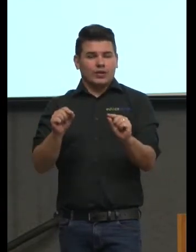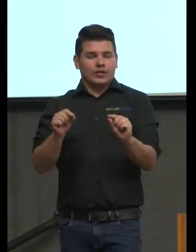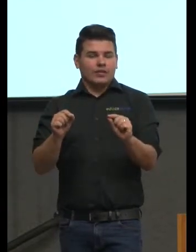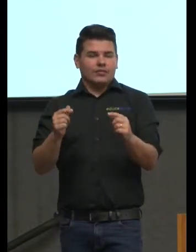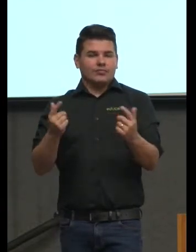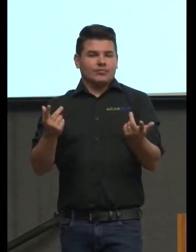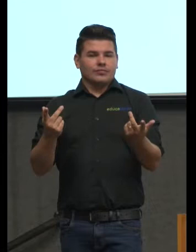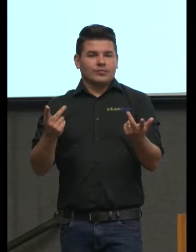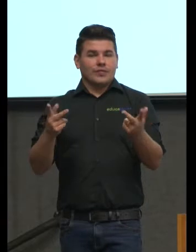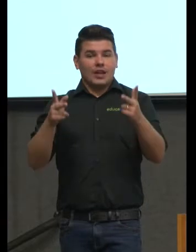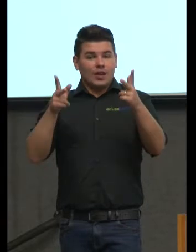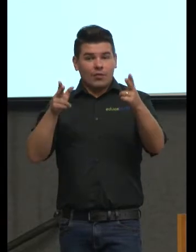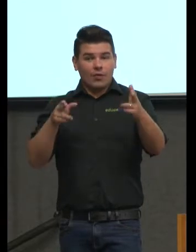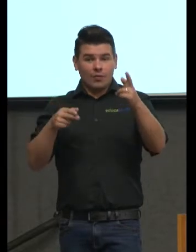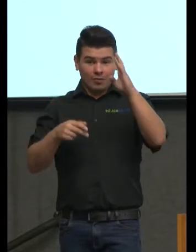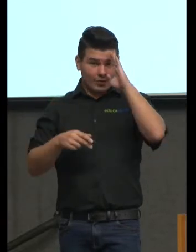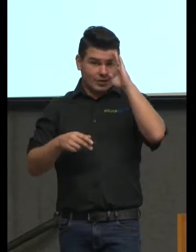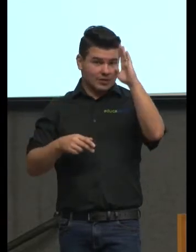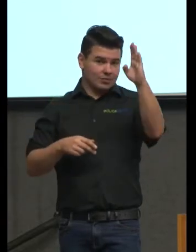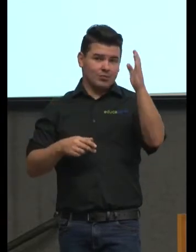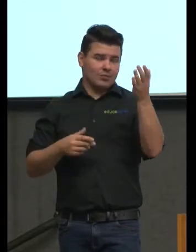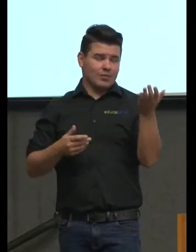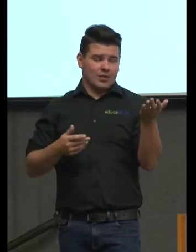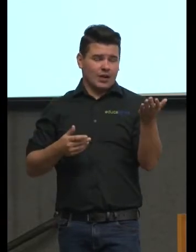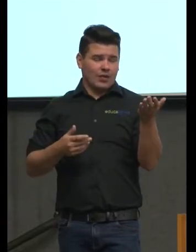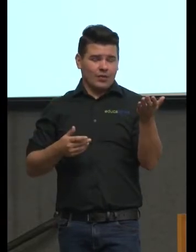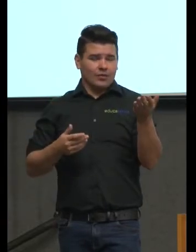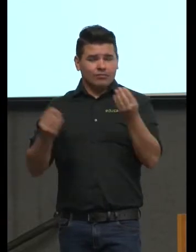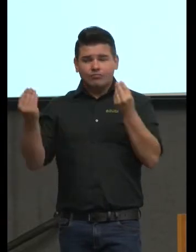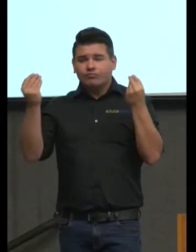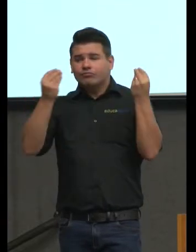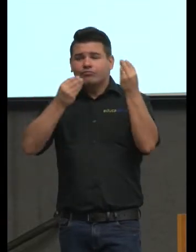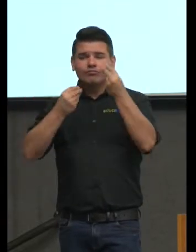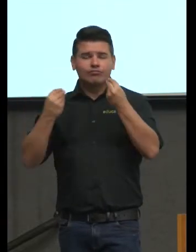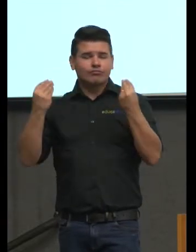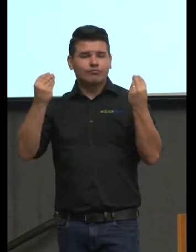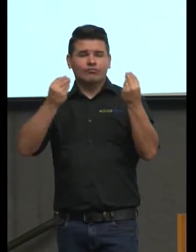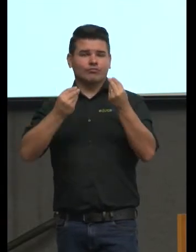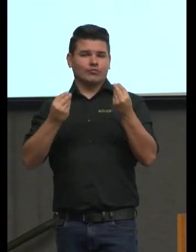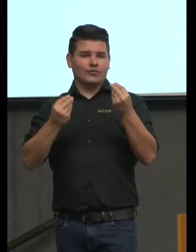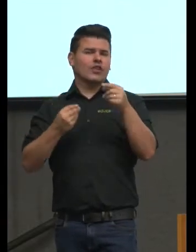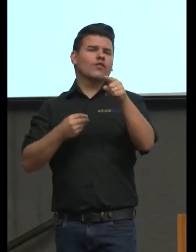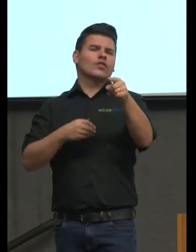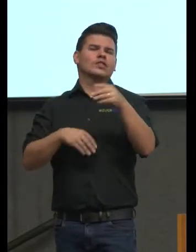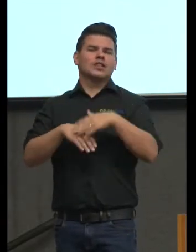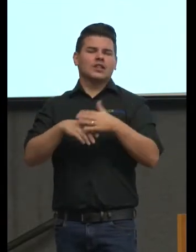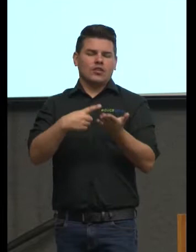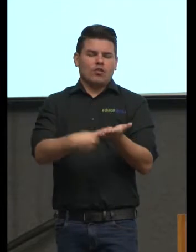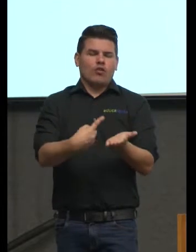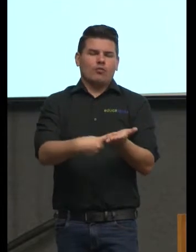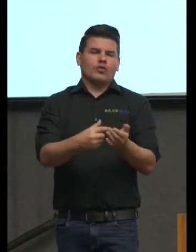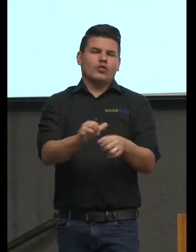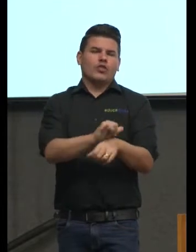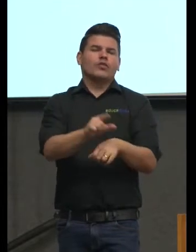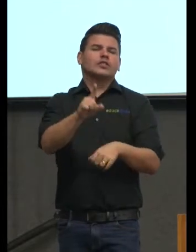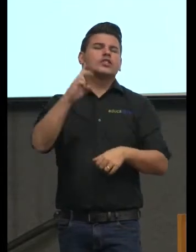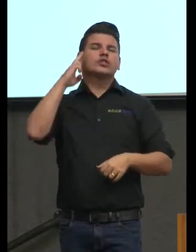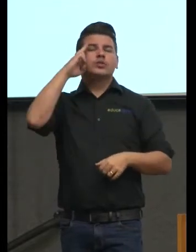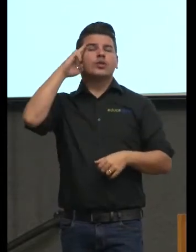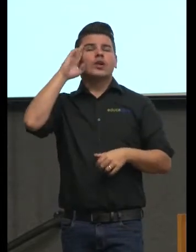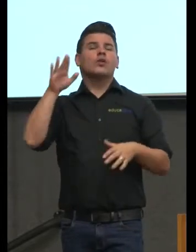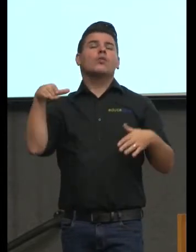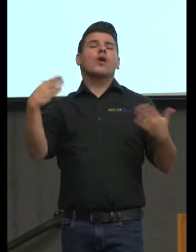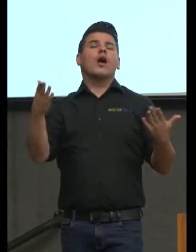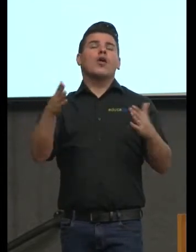raiz vamos dizer assim isso quer dizer o que você planeja o que você sonha qual que é o seu